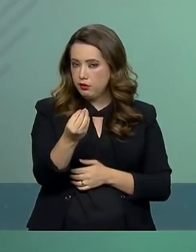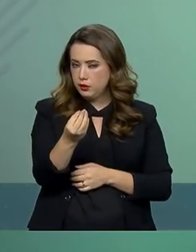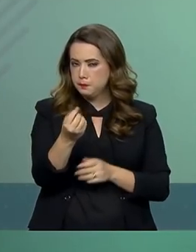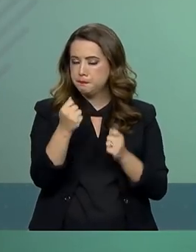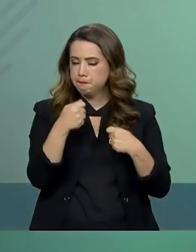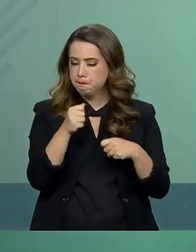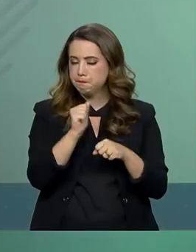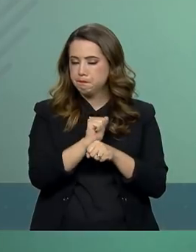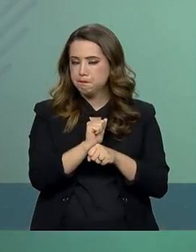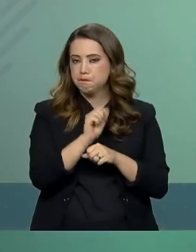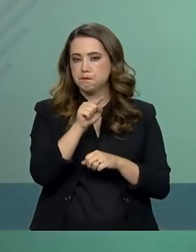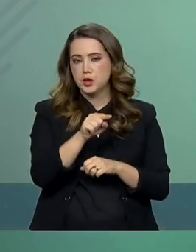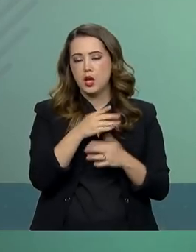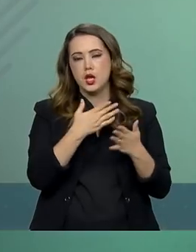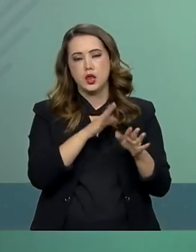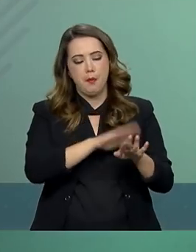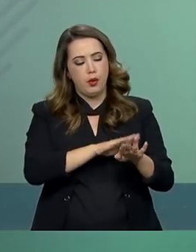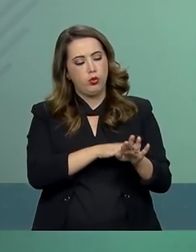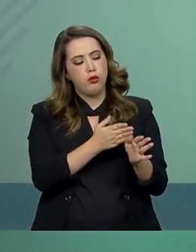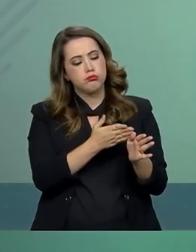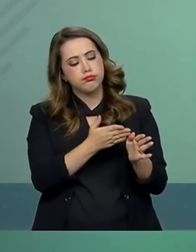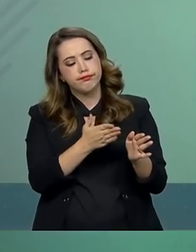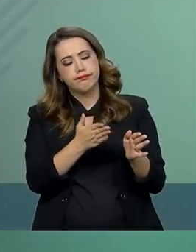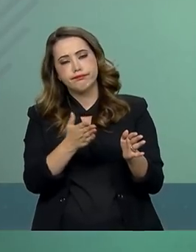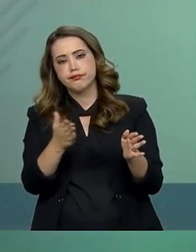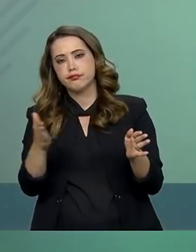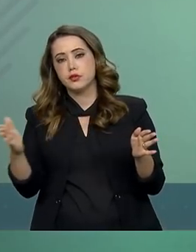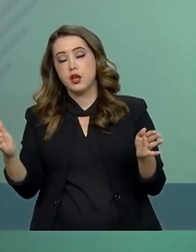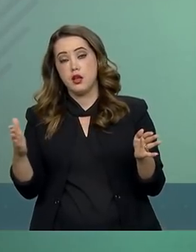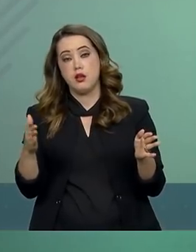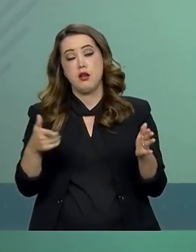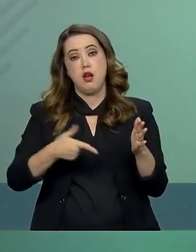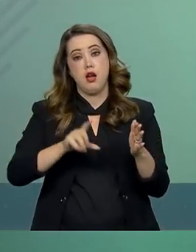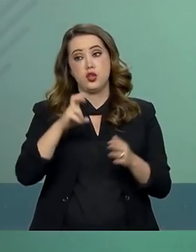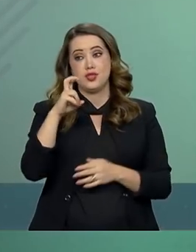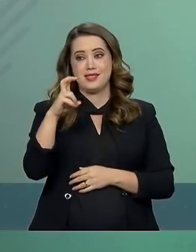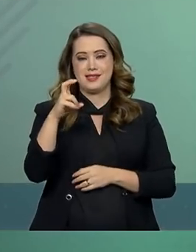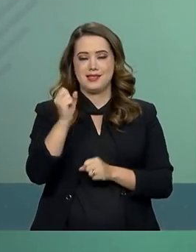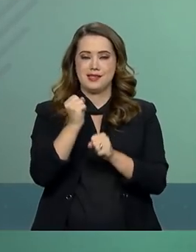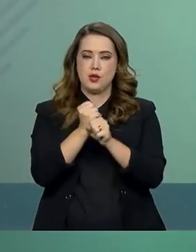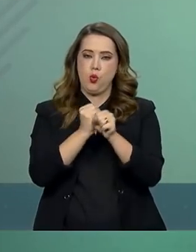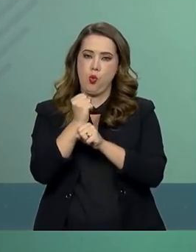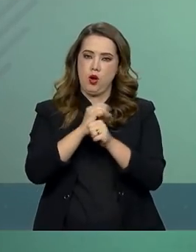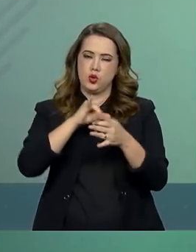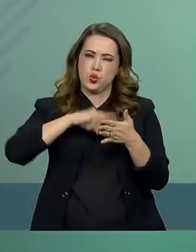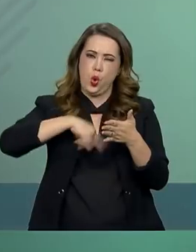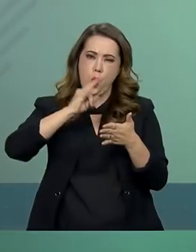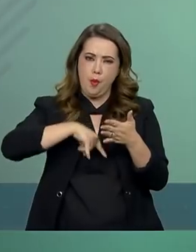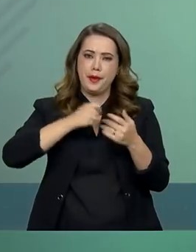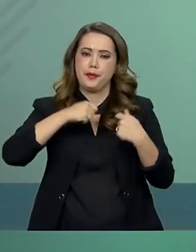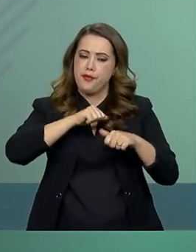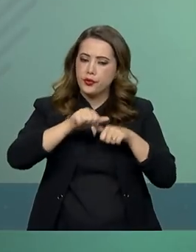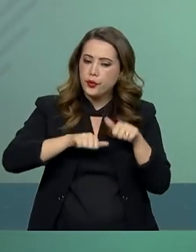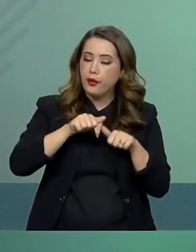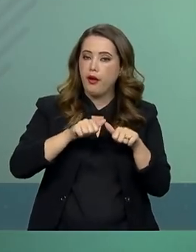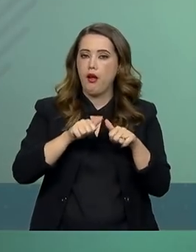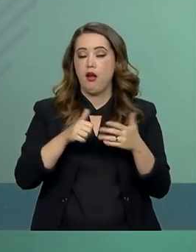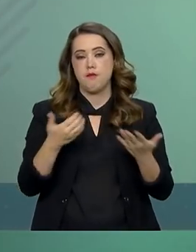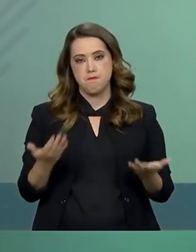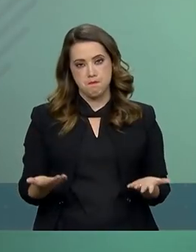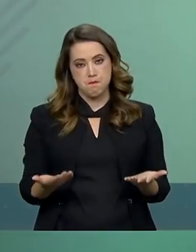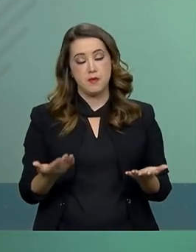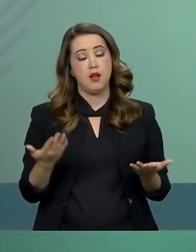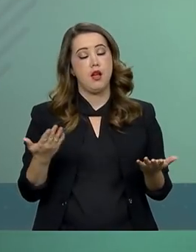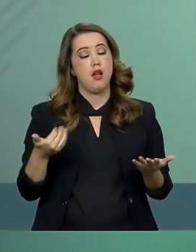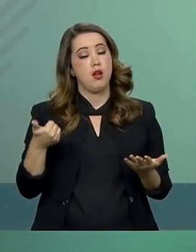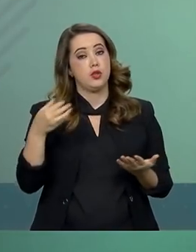das carteiras de habilitação de 5 para 10 anos ou, no caso de idosos, de 2